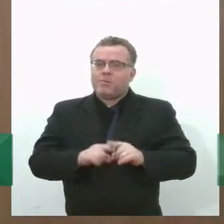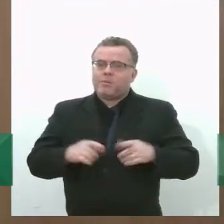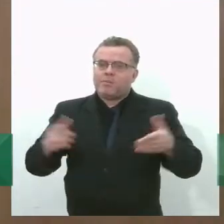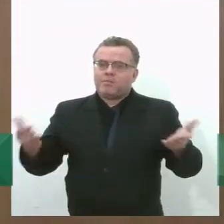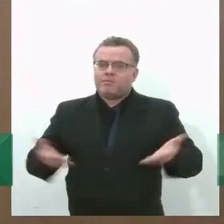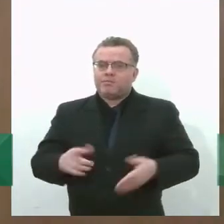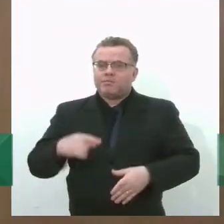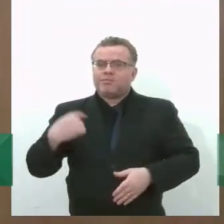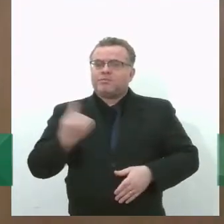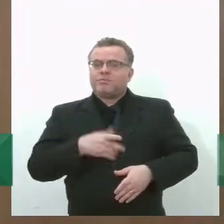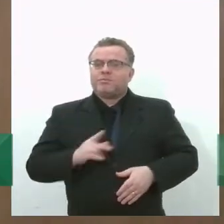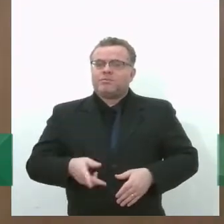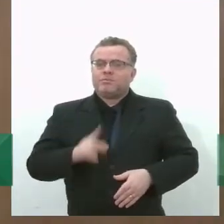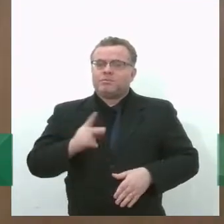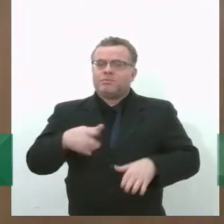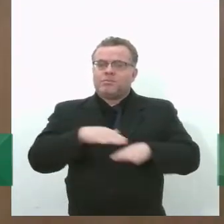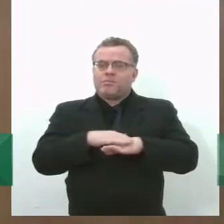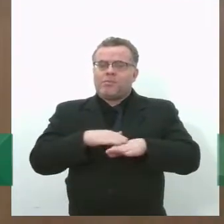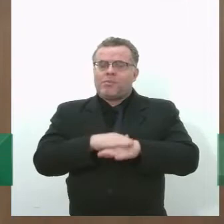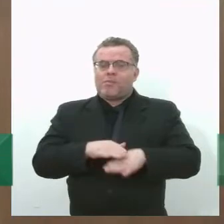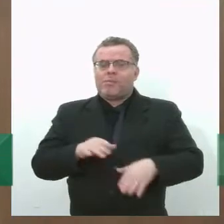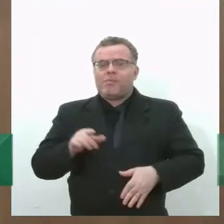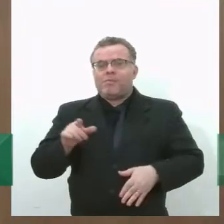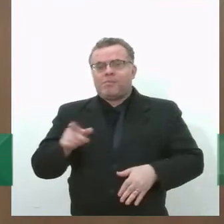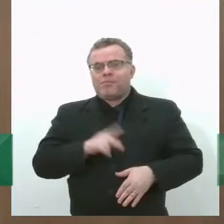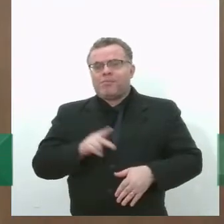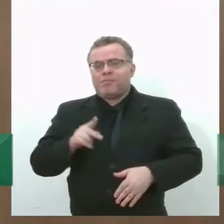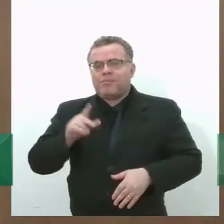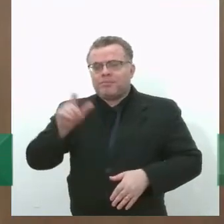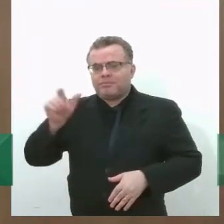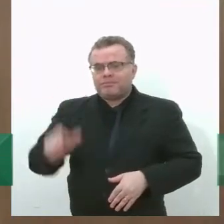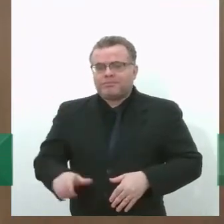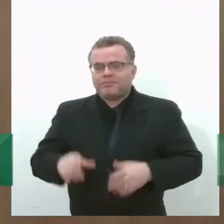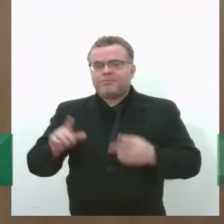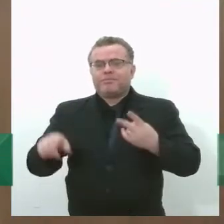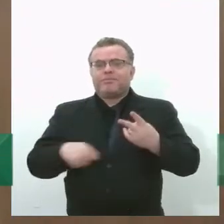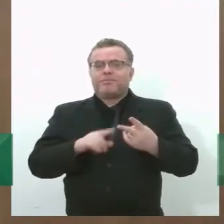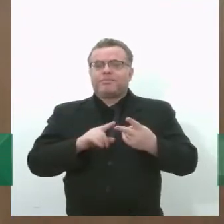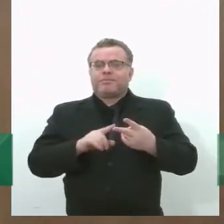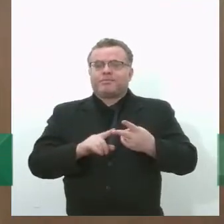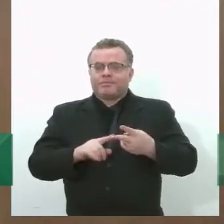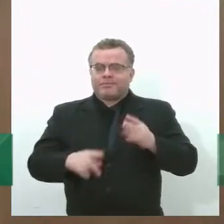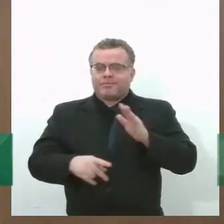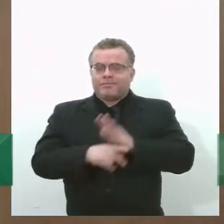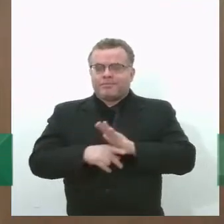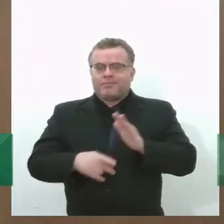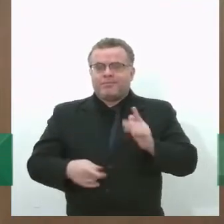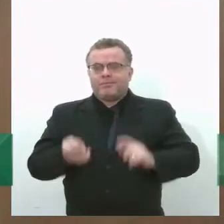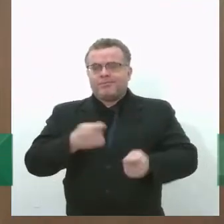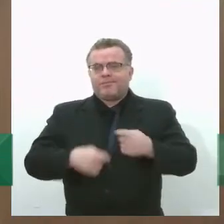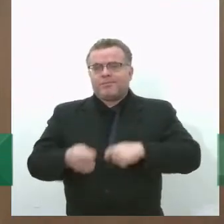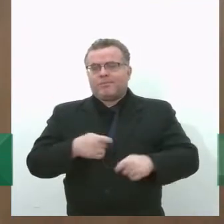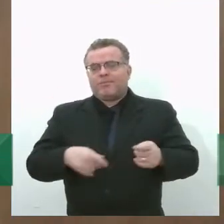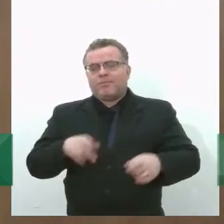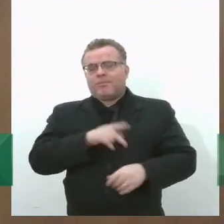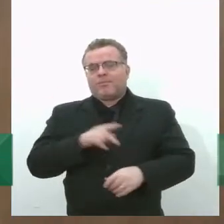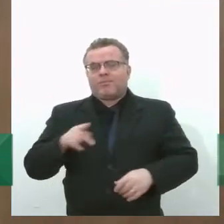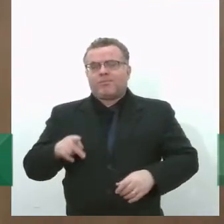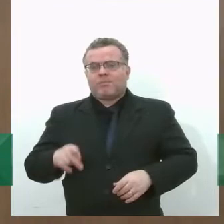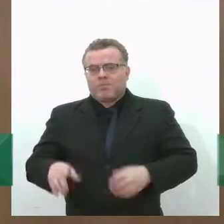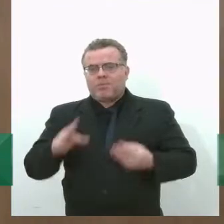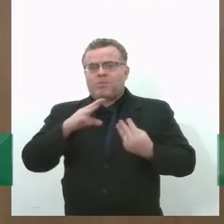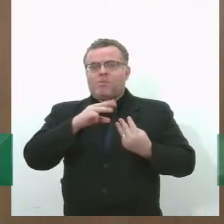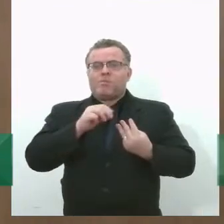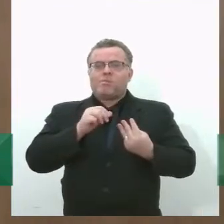continuar com as presenças do professor Gilberto Martins, é especialista em economia da energia e professor da Universidade Federal